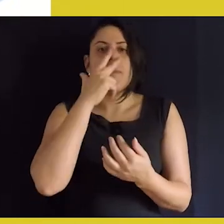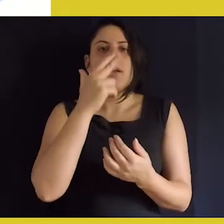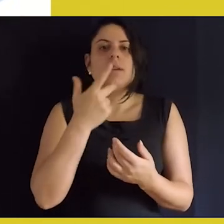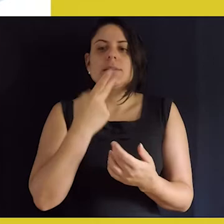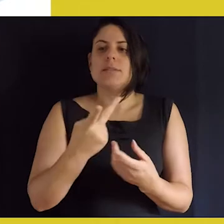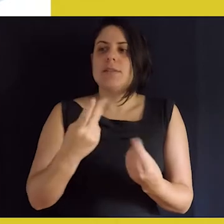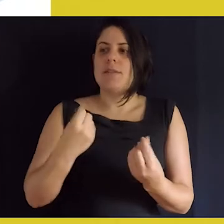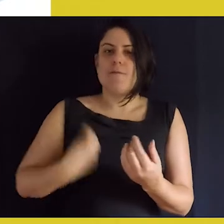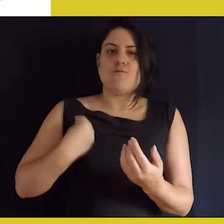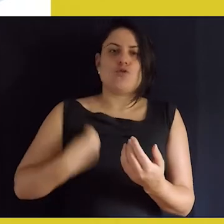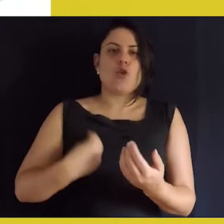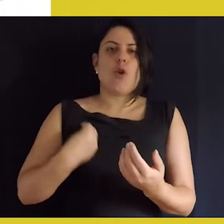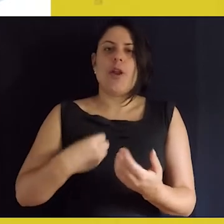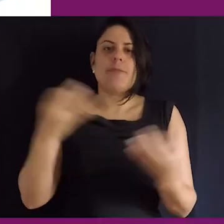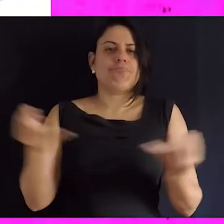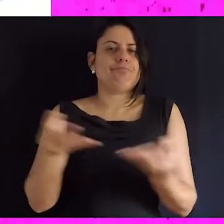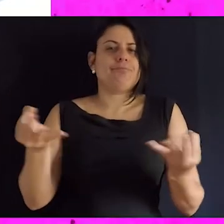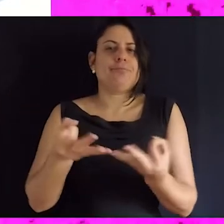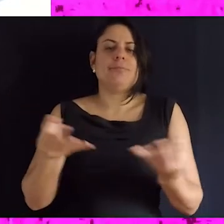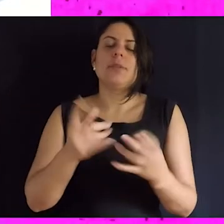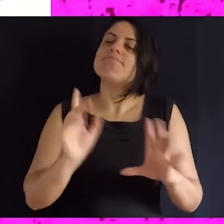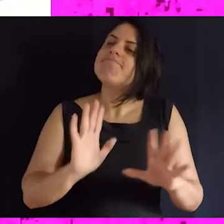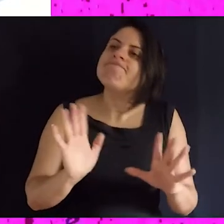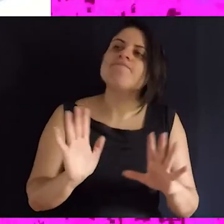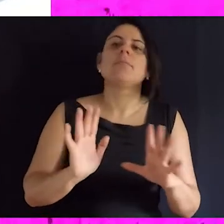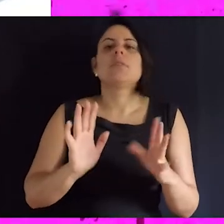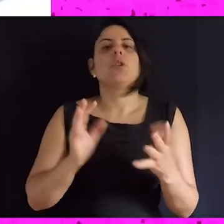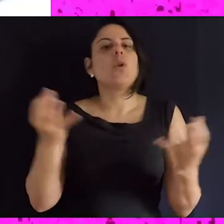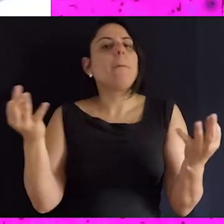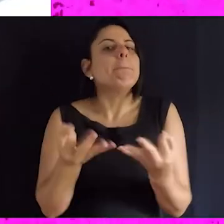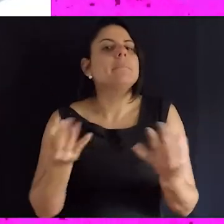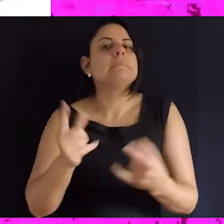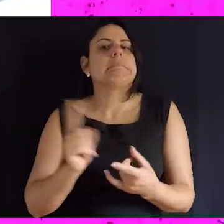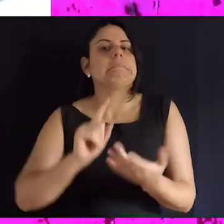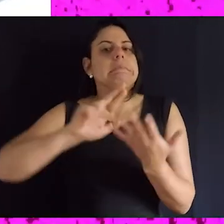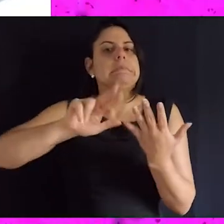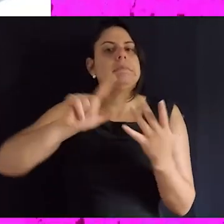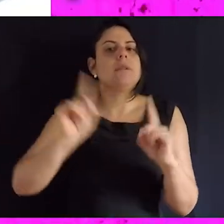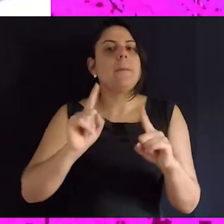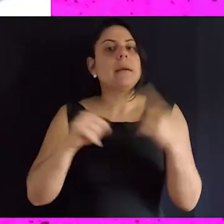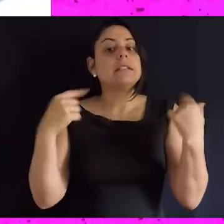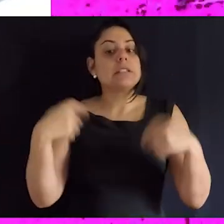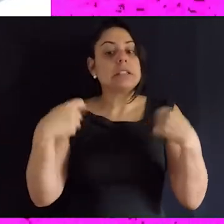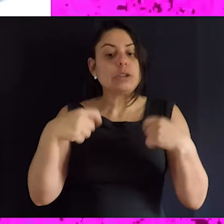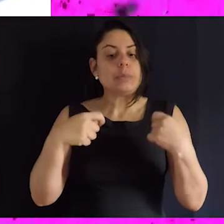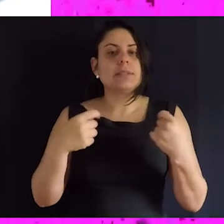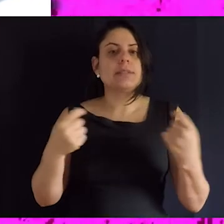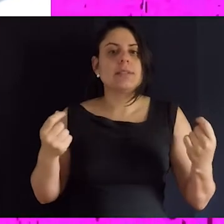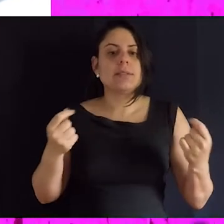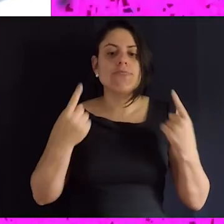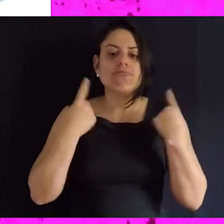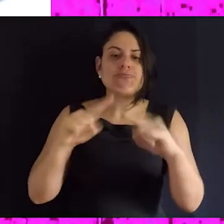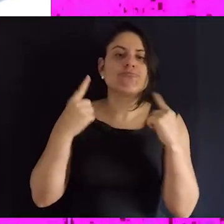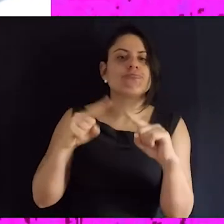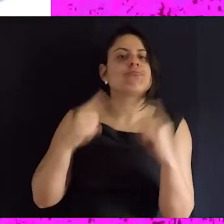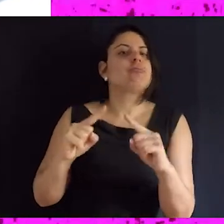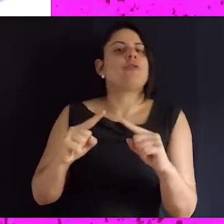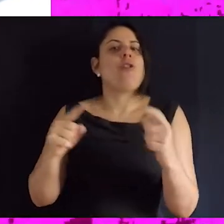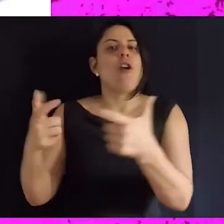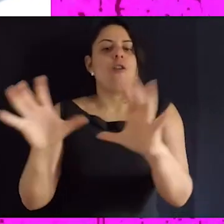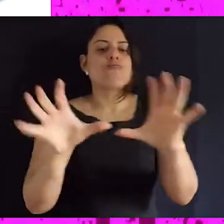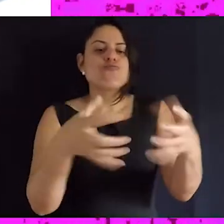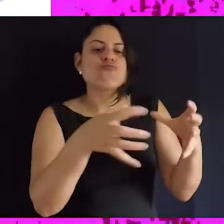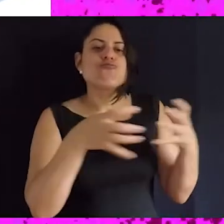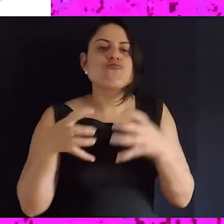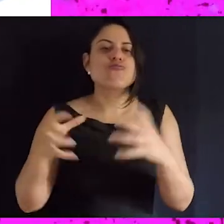quando a gente fala dela parece que ela, vamos dizer assim, funciona perfeitamente, ela não funciona, eu acho que a importância de